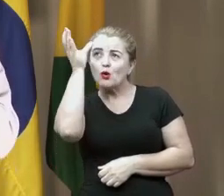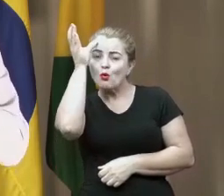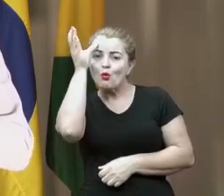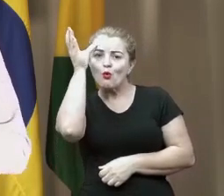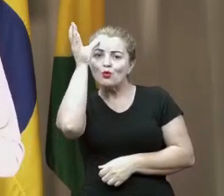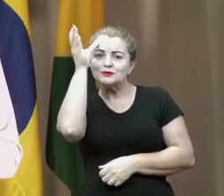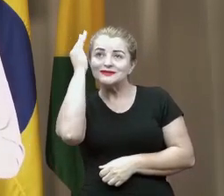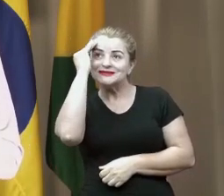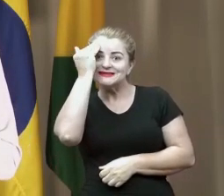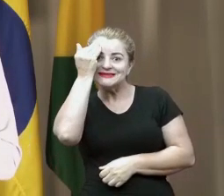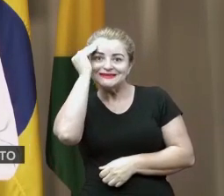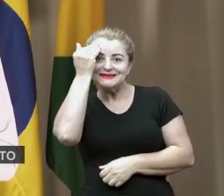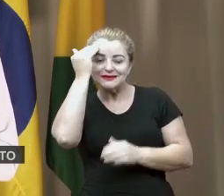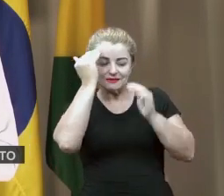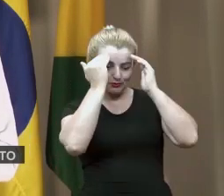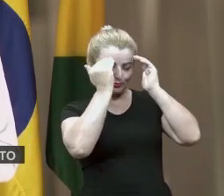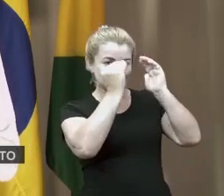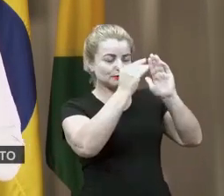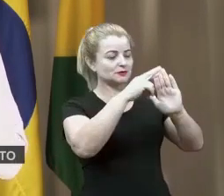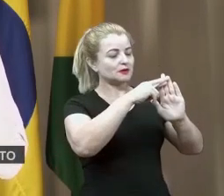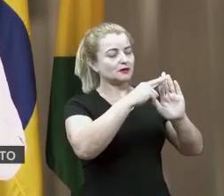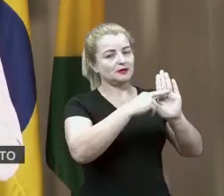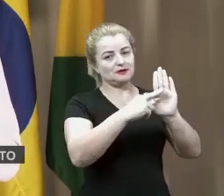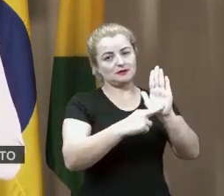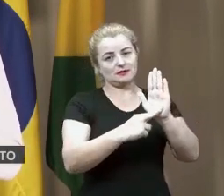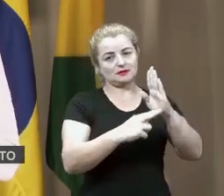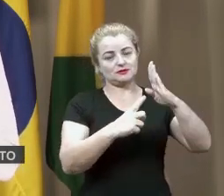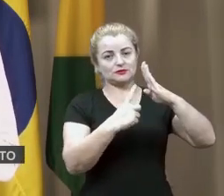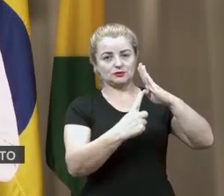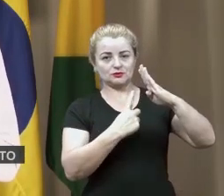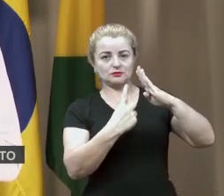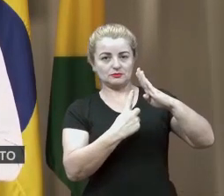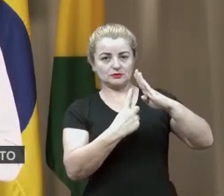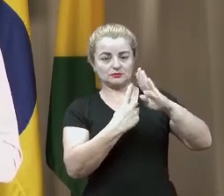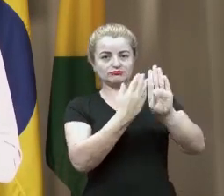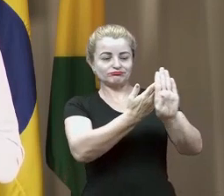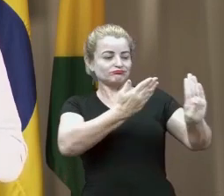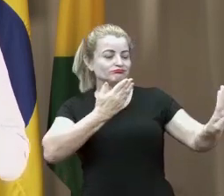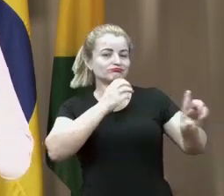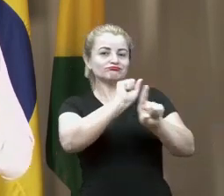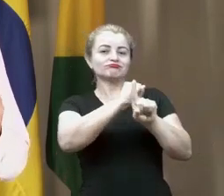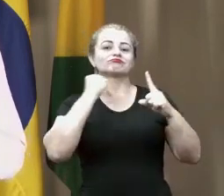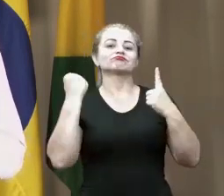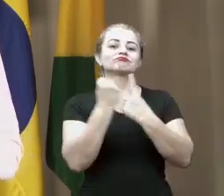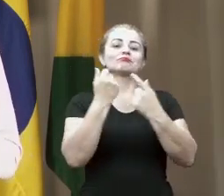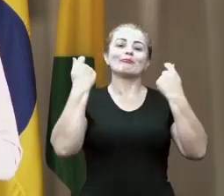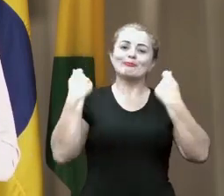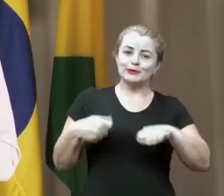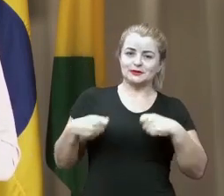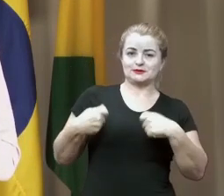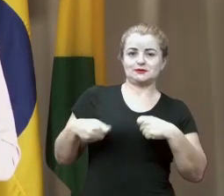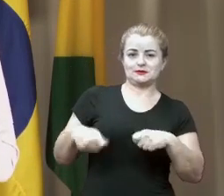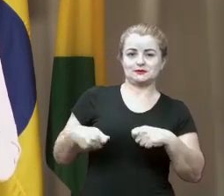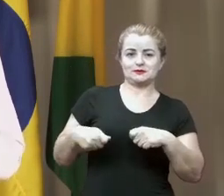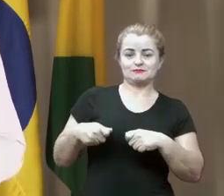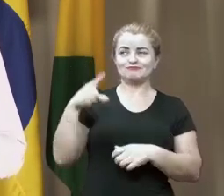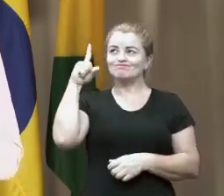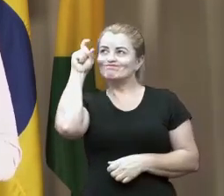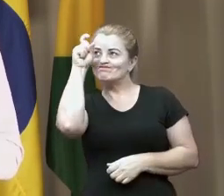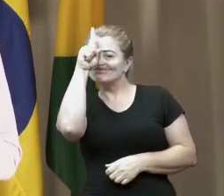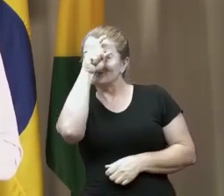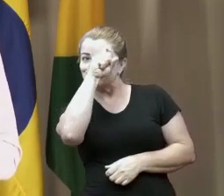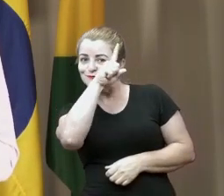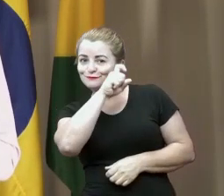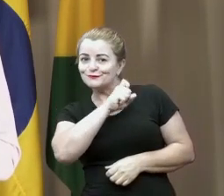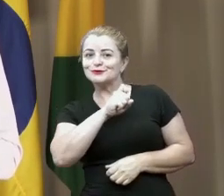da sua consciência em obedecer as regras de isolamento e distanciamento social. É uma